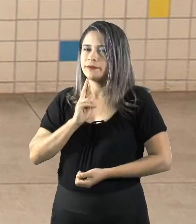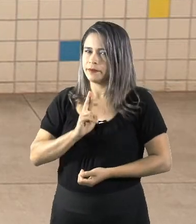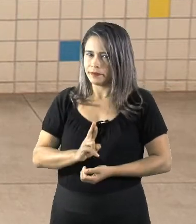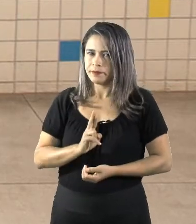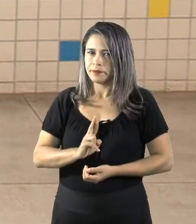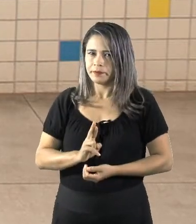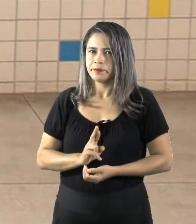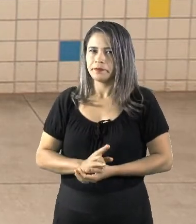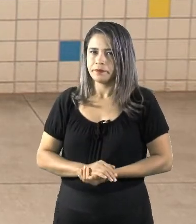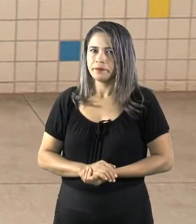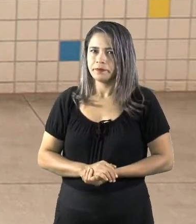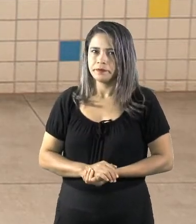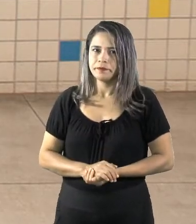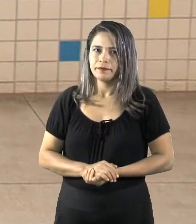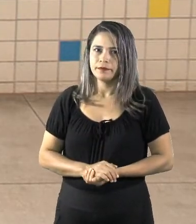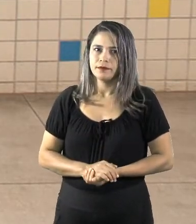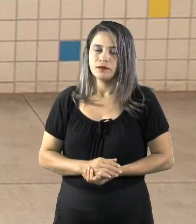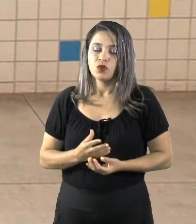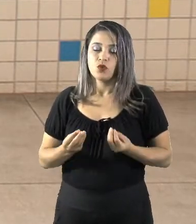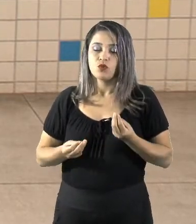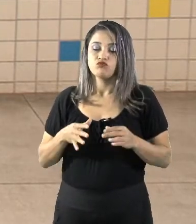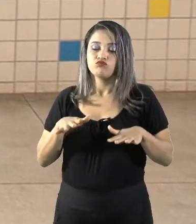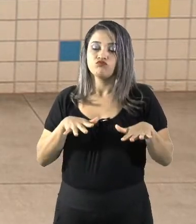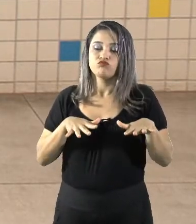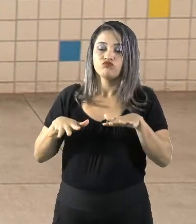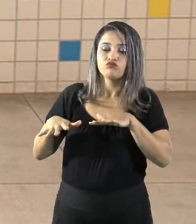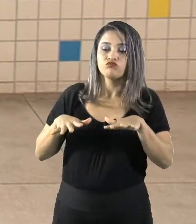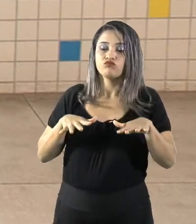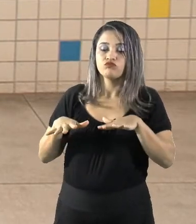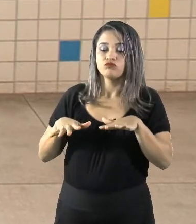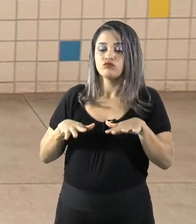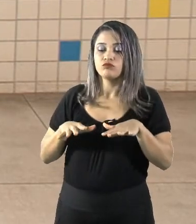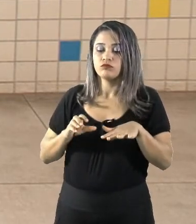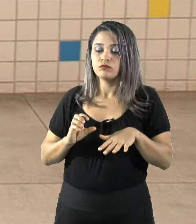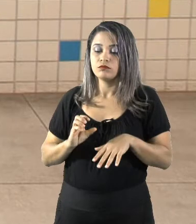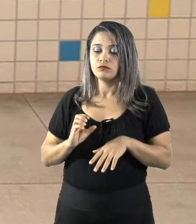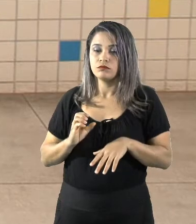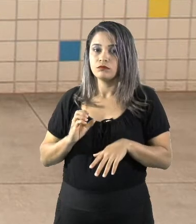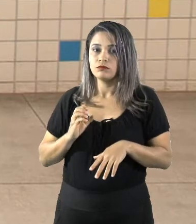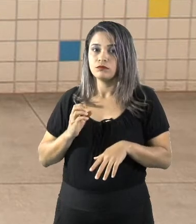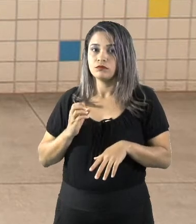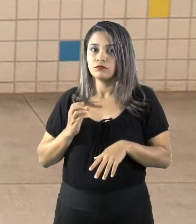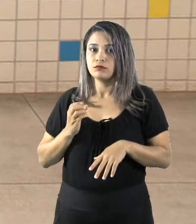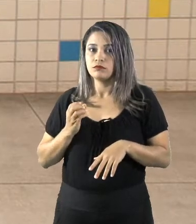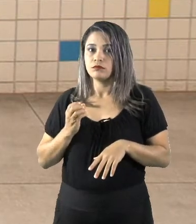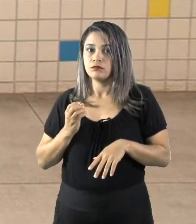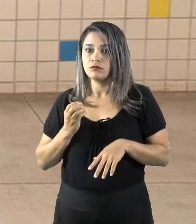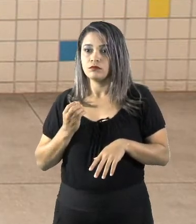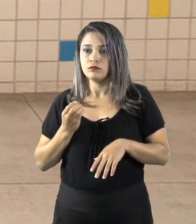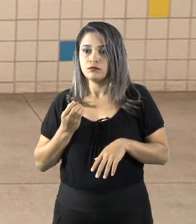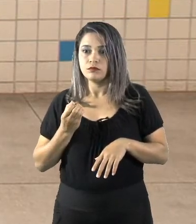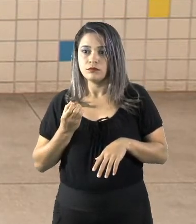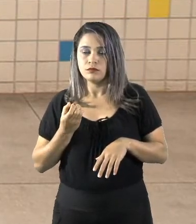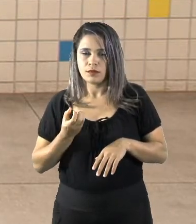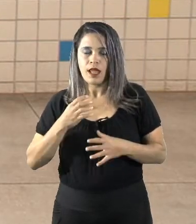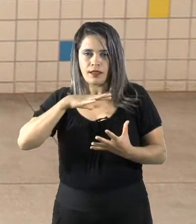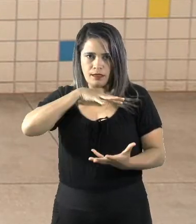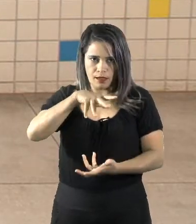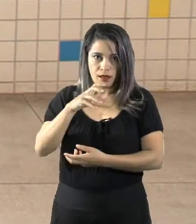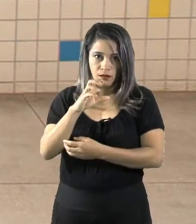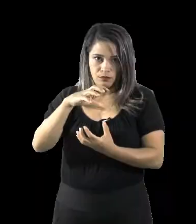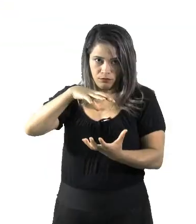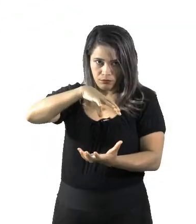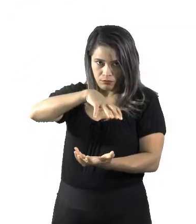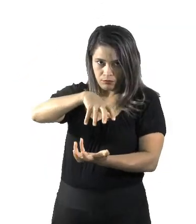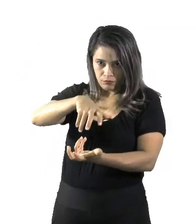ter com a questão dos movimentos de rotação da Terra. Imaginem assim, a Terra não é esférica, né?